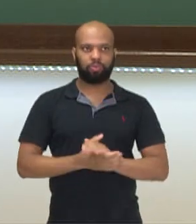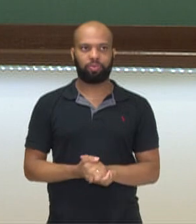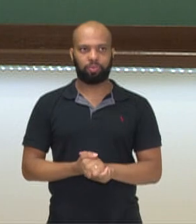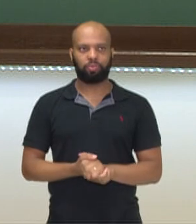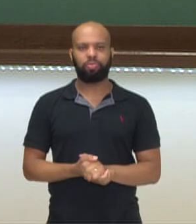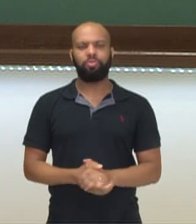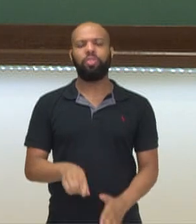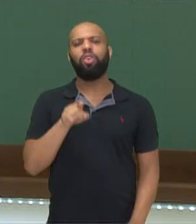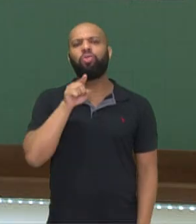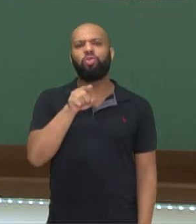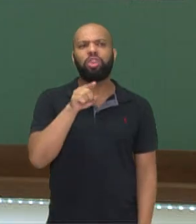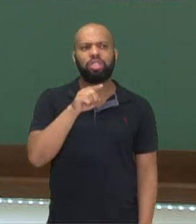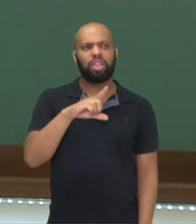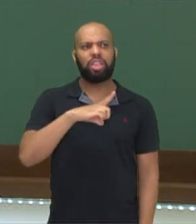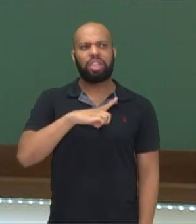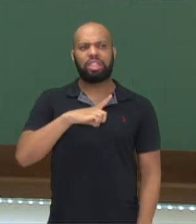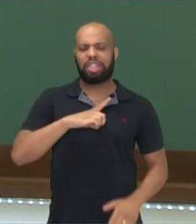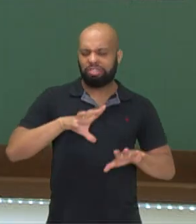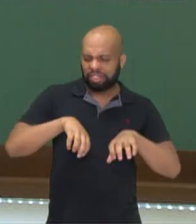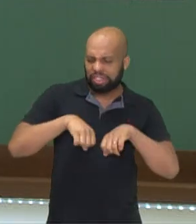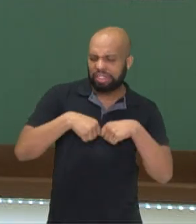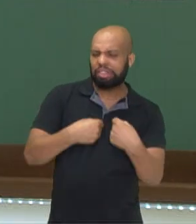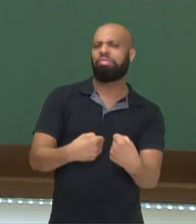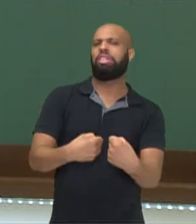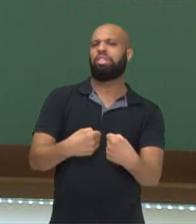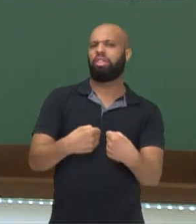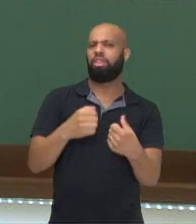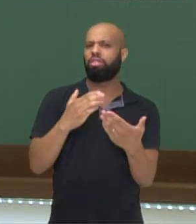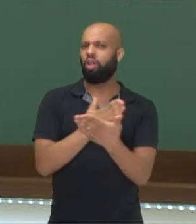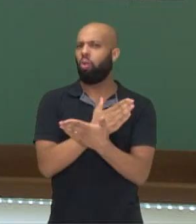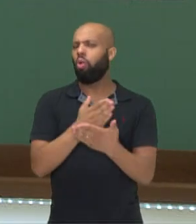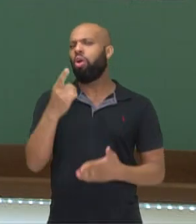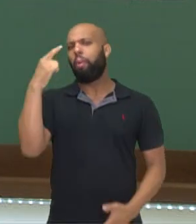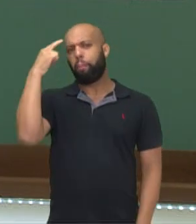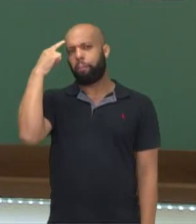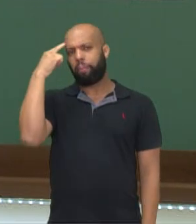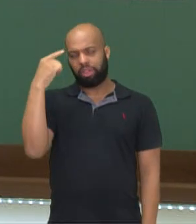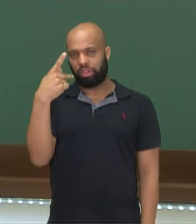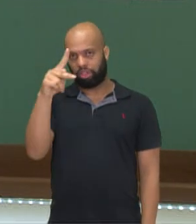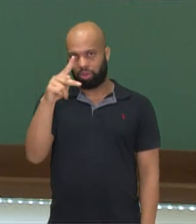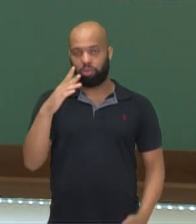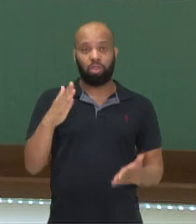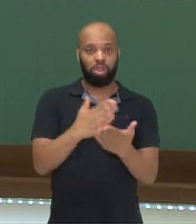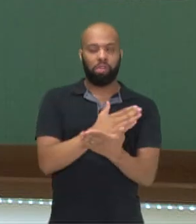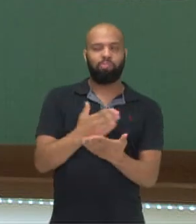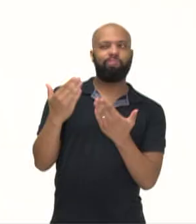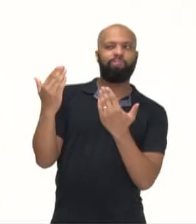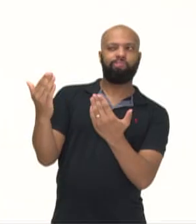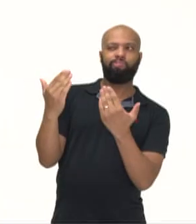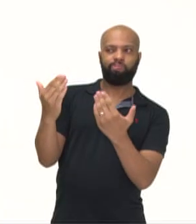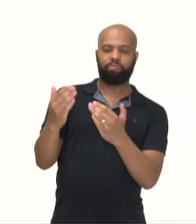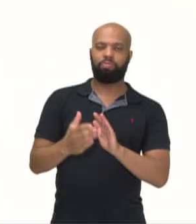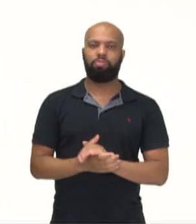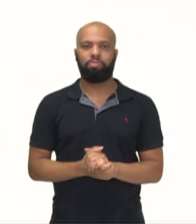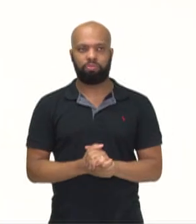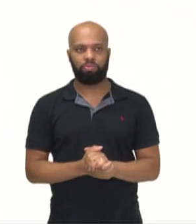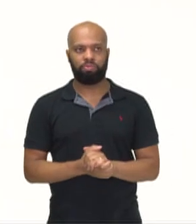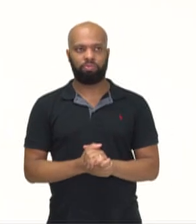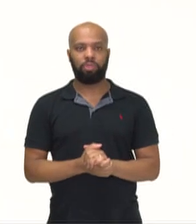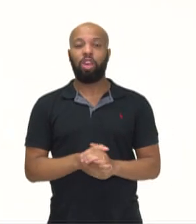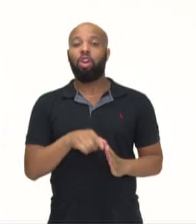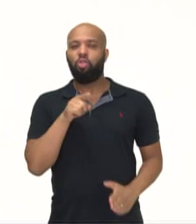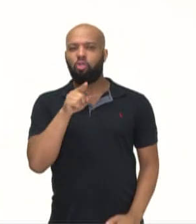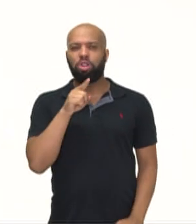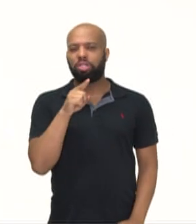Você já teve que defender uma ideia? Então, alguns questionamentos para vocês refletirem. Quais argumentos